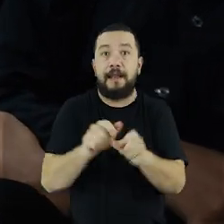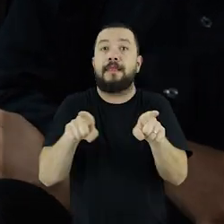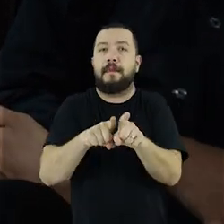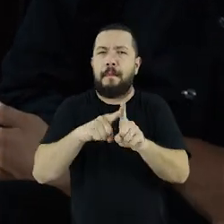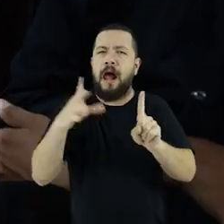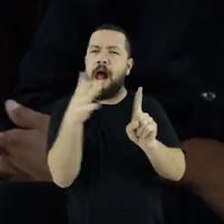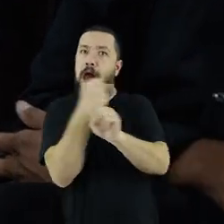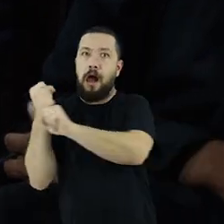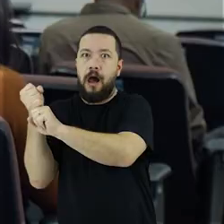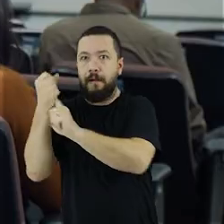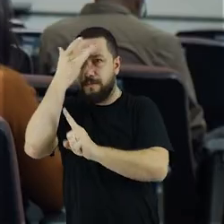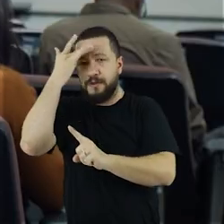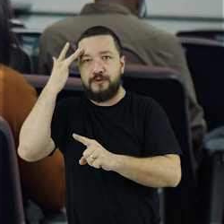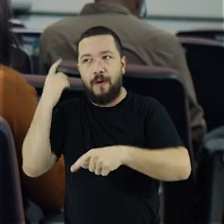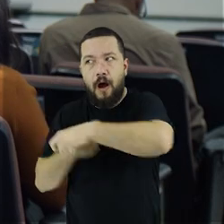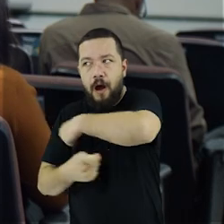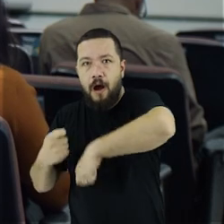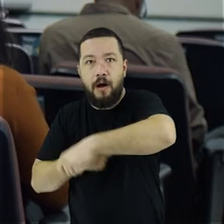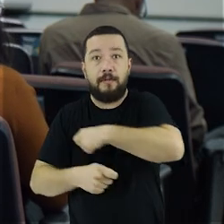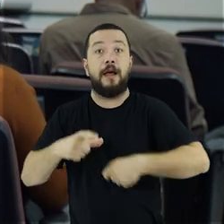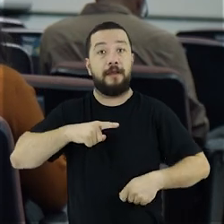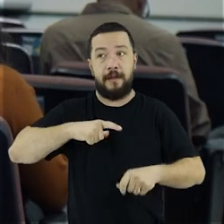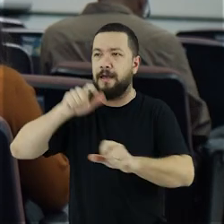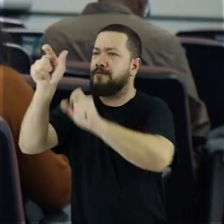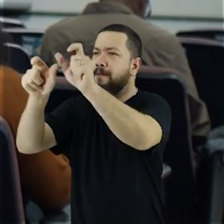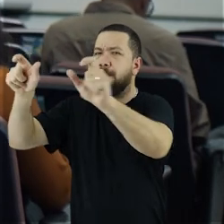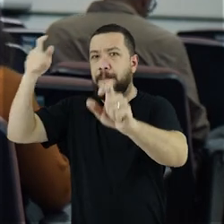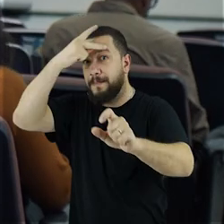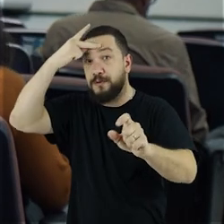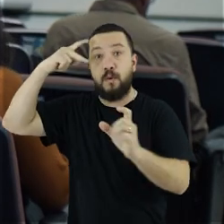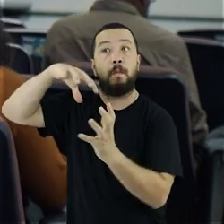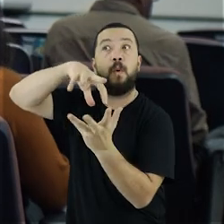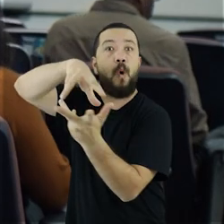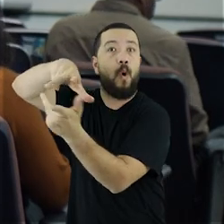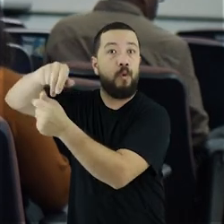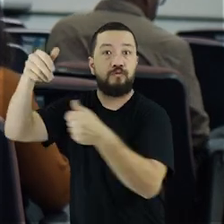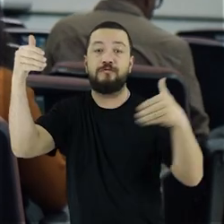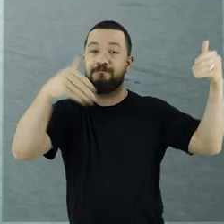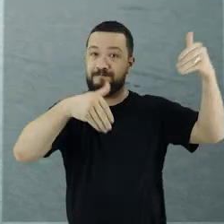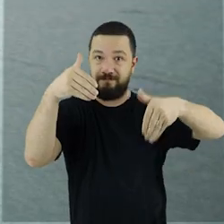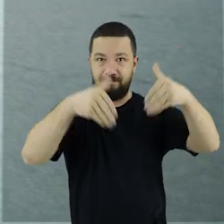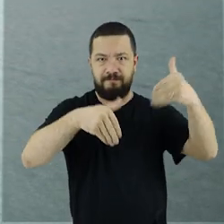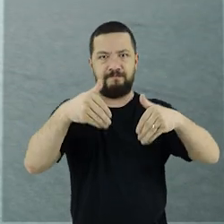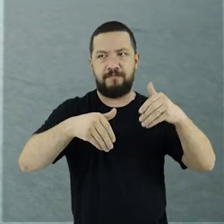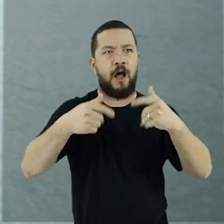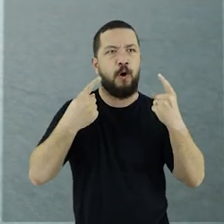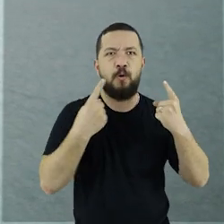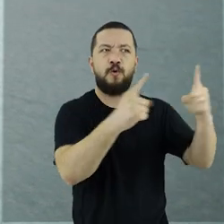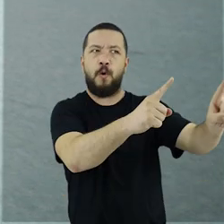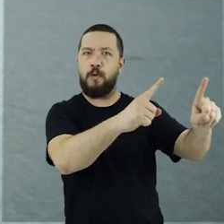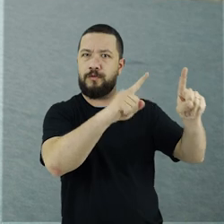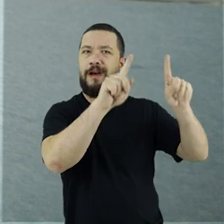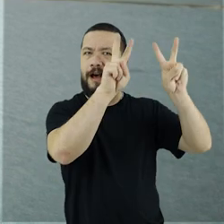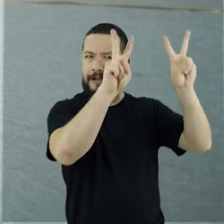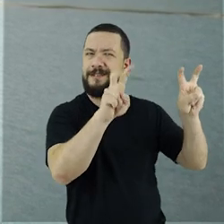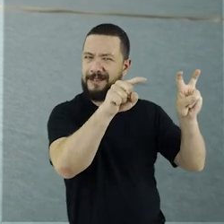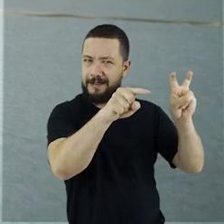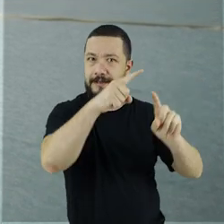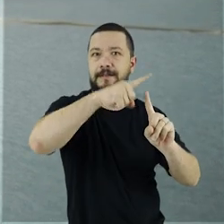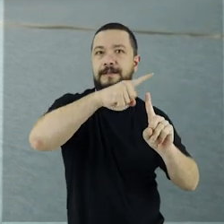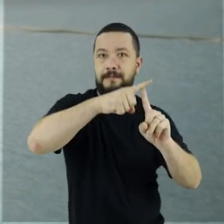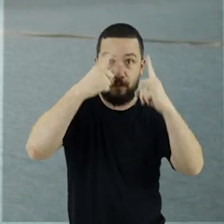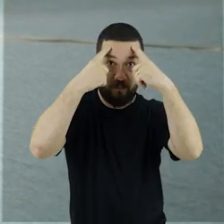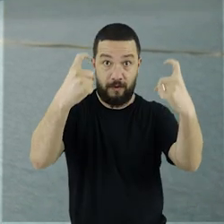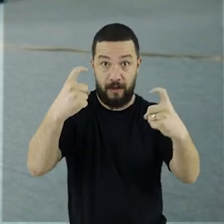Tráfico de Pessoas. O encontro reuniu pesquisadores e especialistas que atuam no combate a esse tipo de violência, que